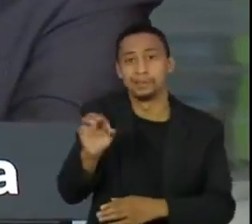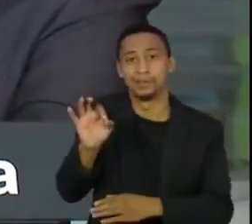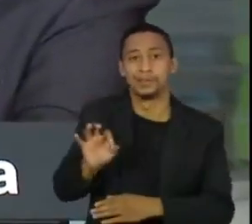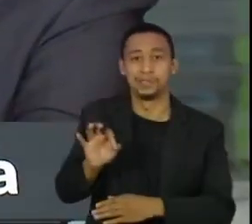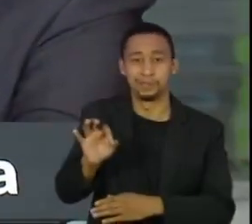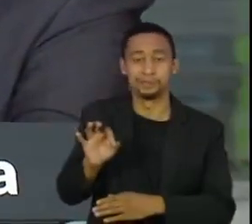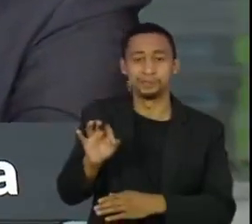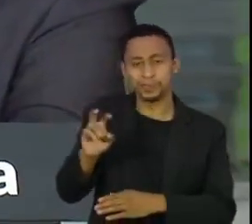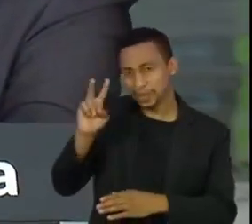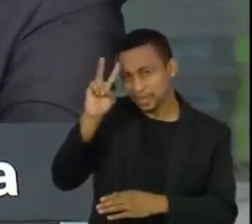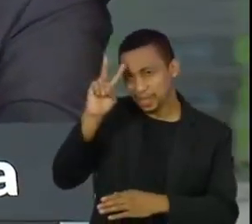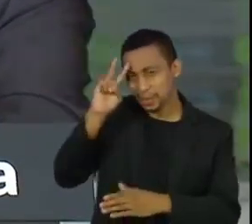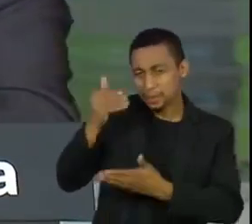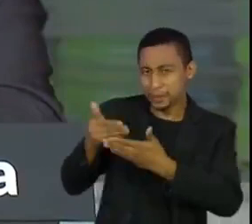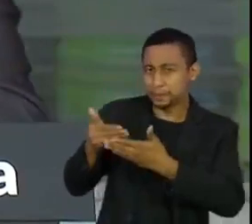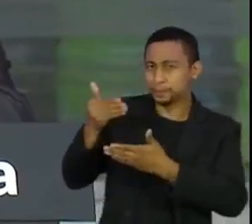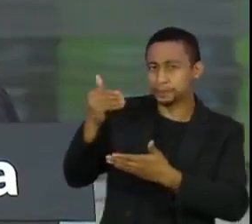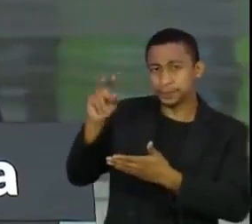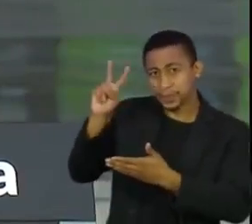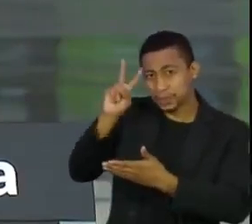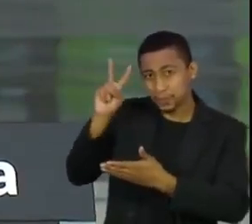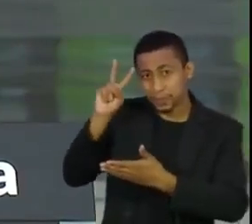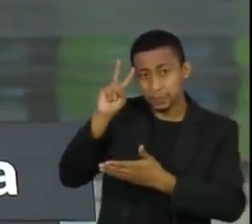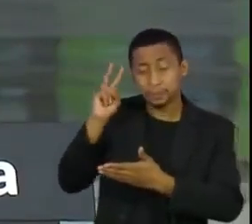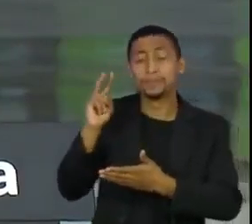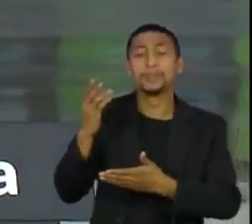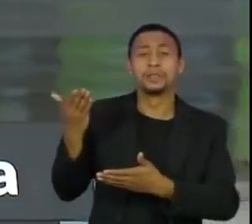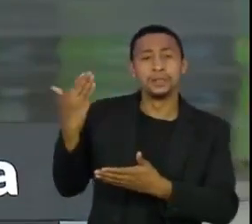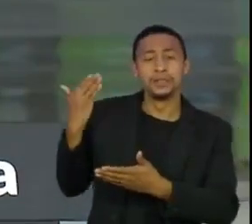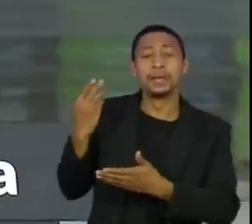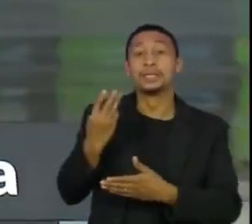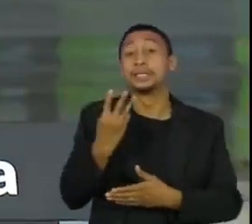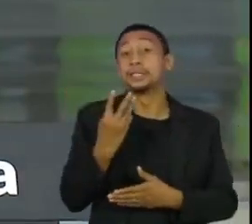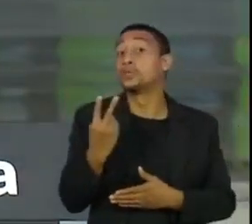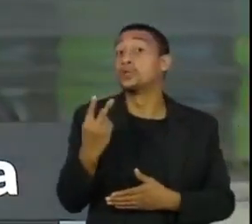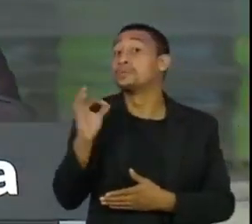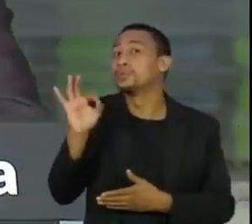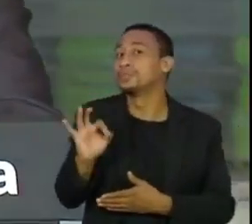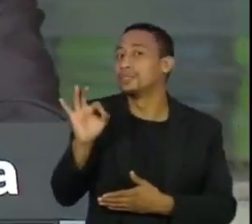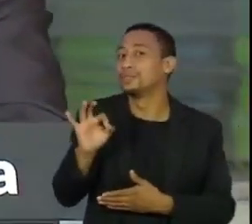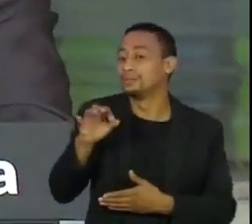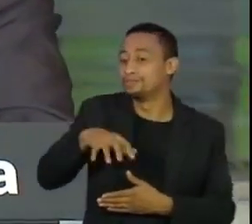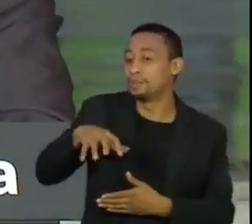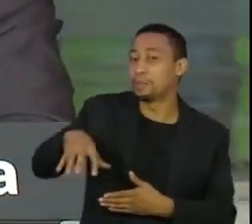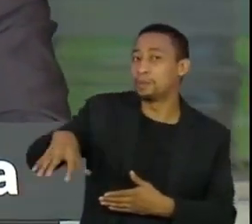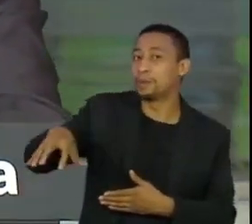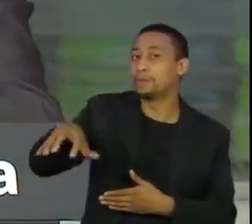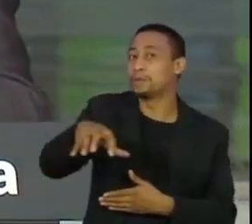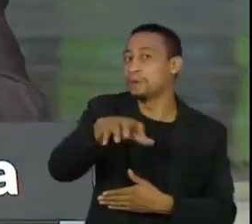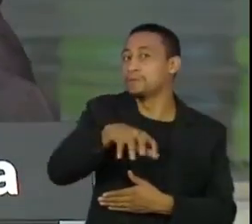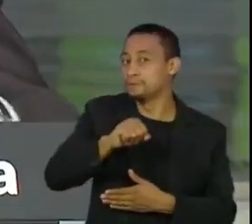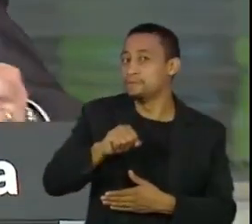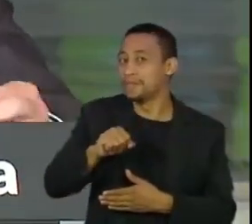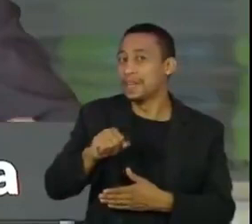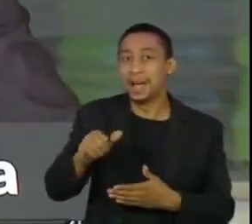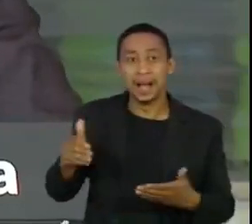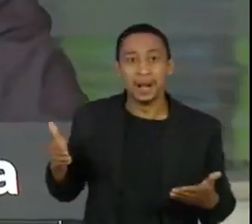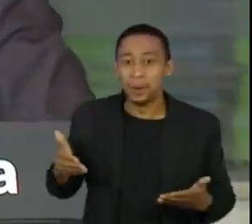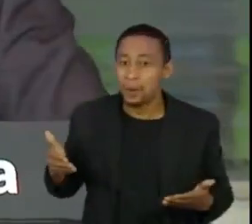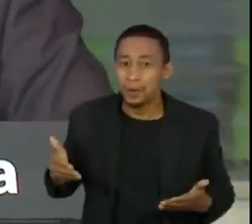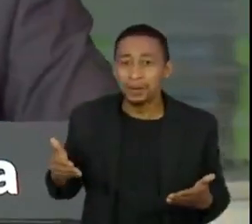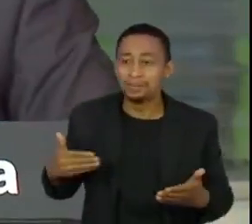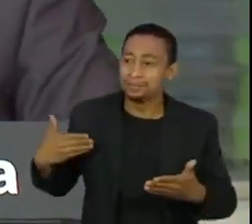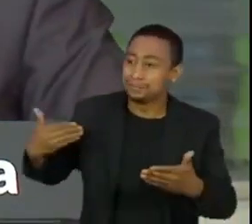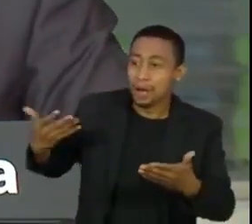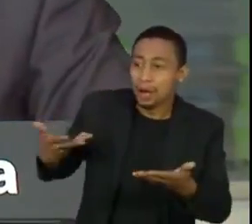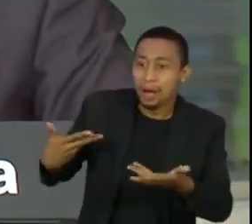-feira nós tínhamos 32 municípios com esse percentual. É a velocidade de instalação da